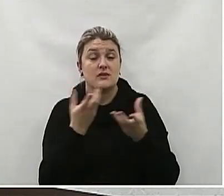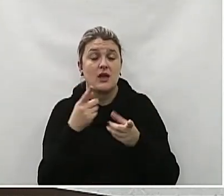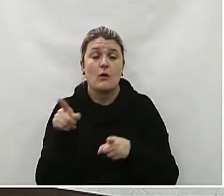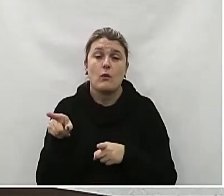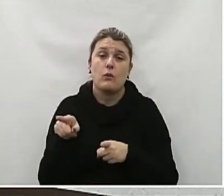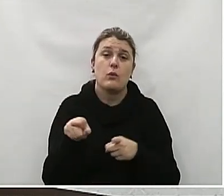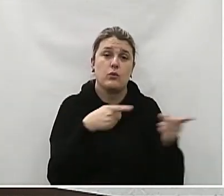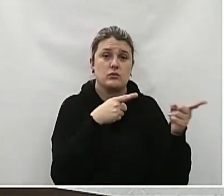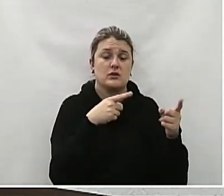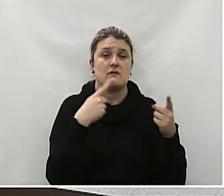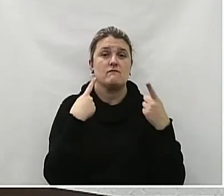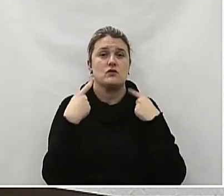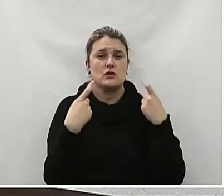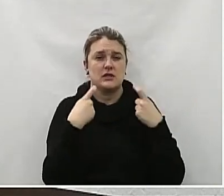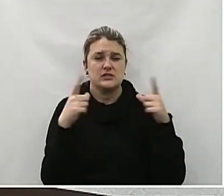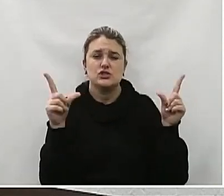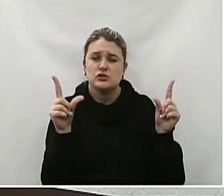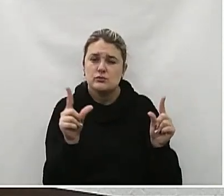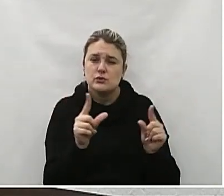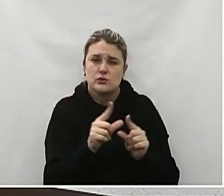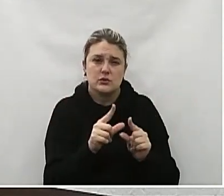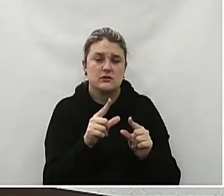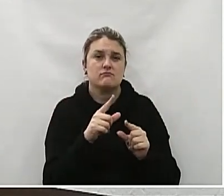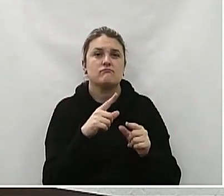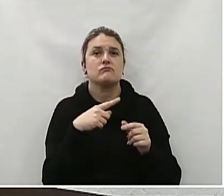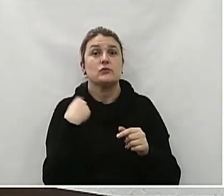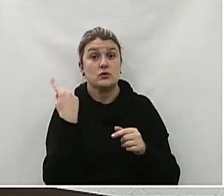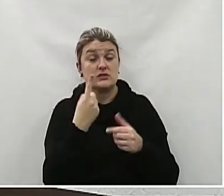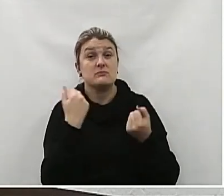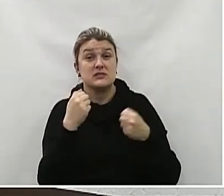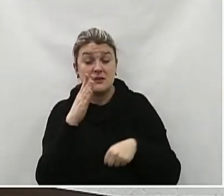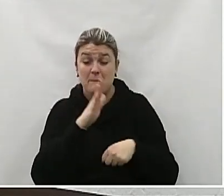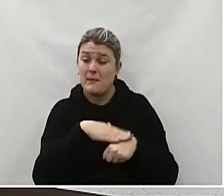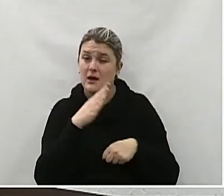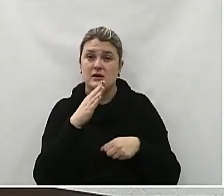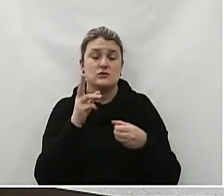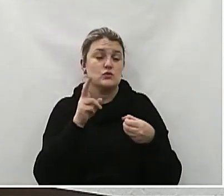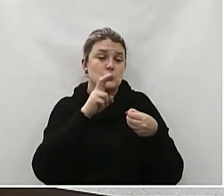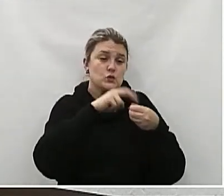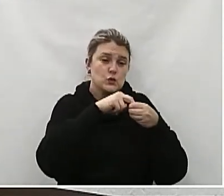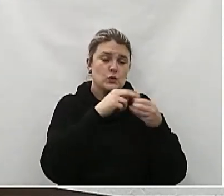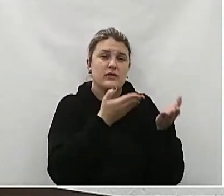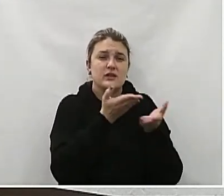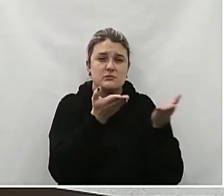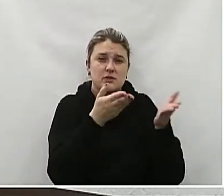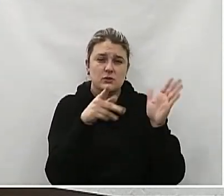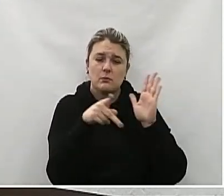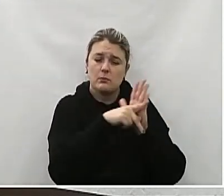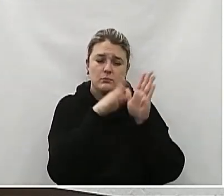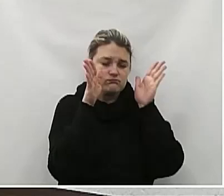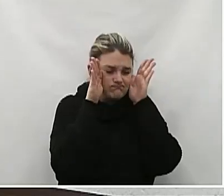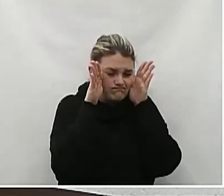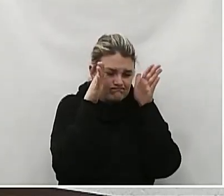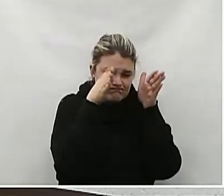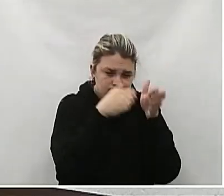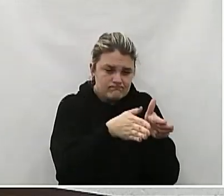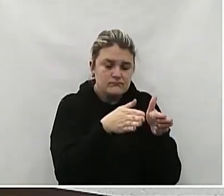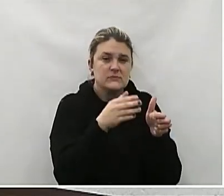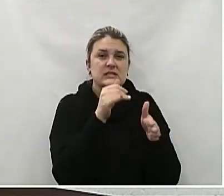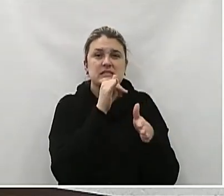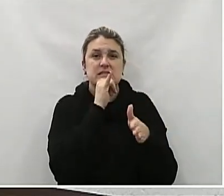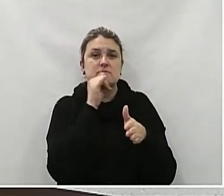Nós precisamos de mais outras medidas Talvez um núcleo da Prefeitura de atendimento exclusivo às mulheres Com uma